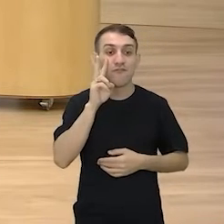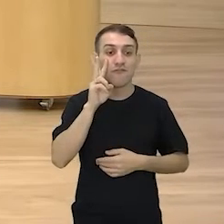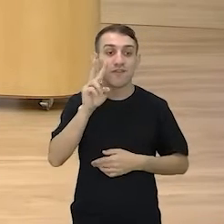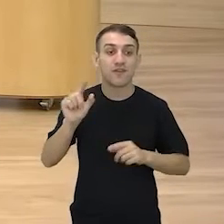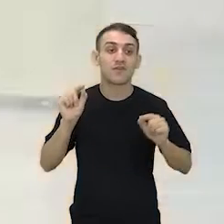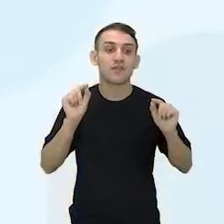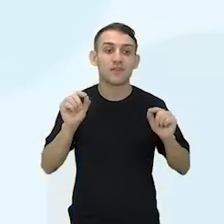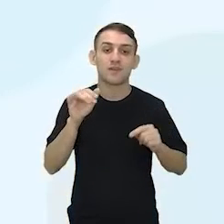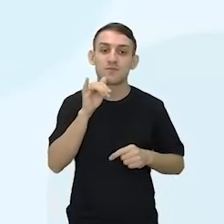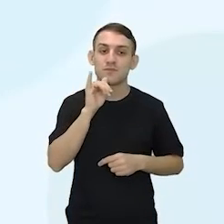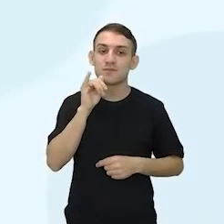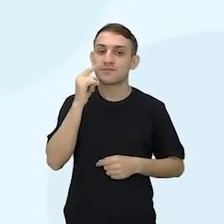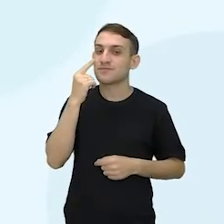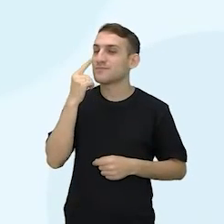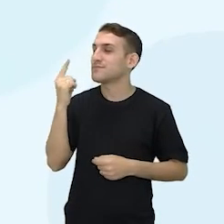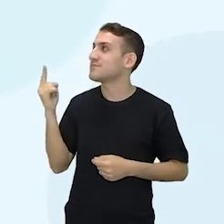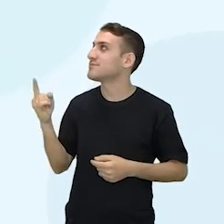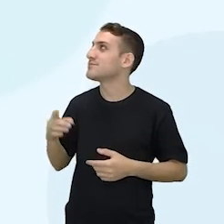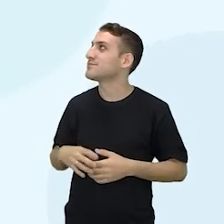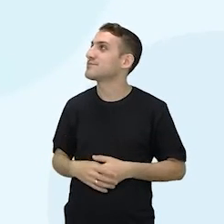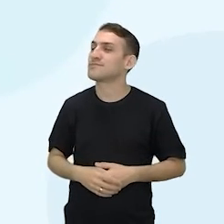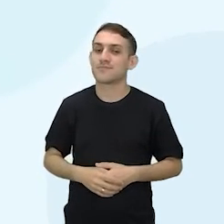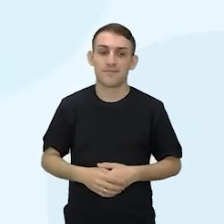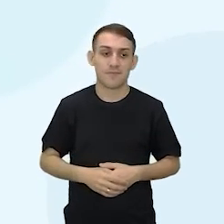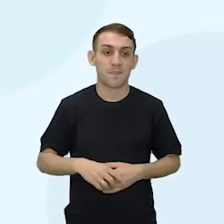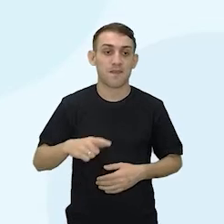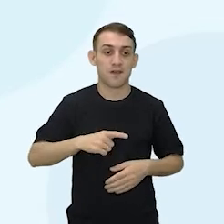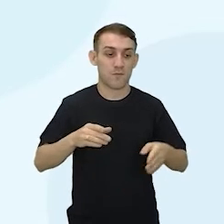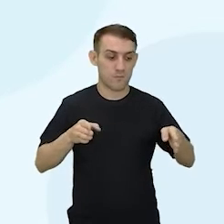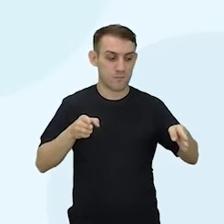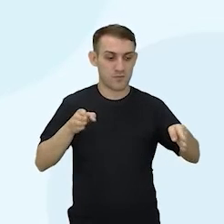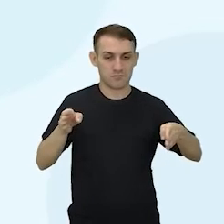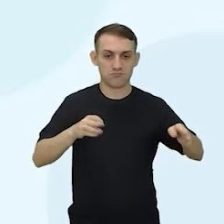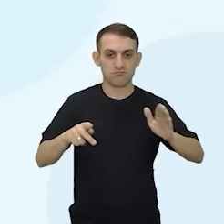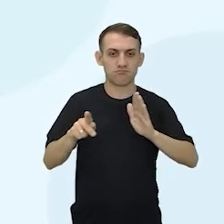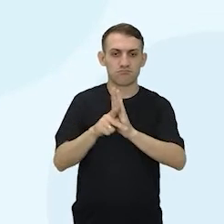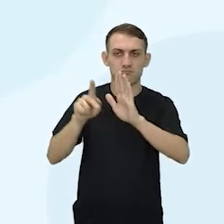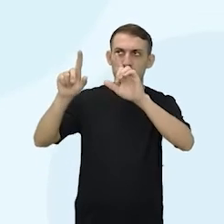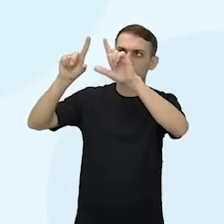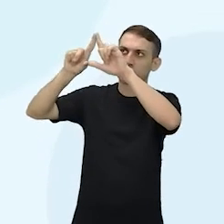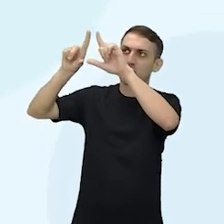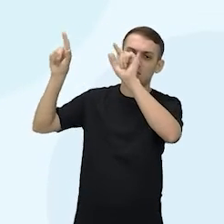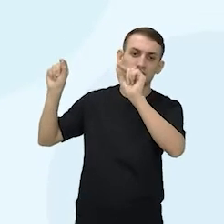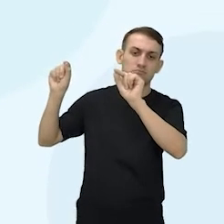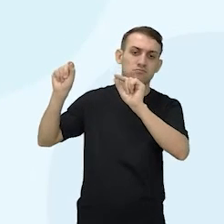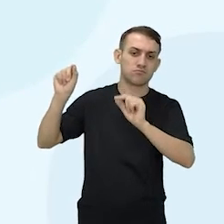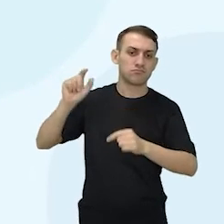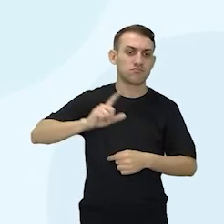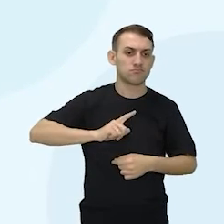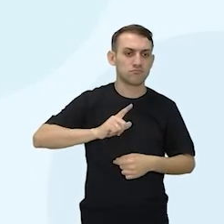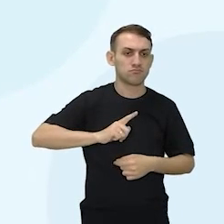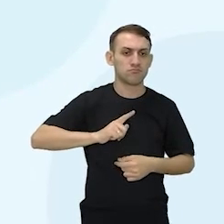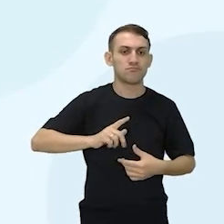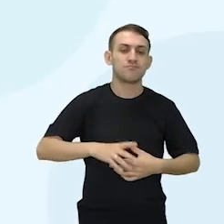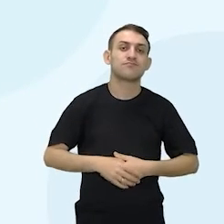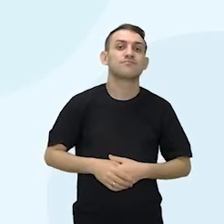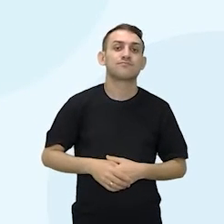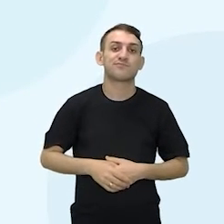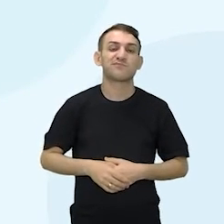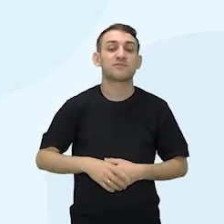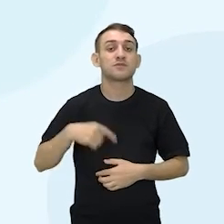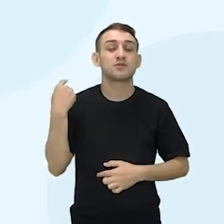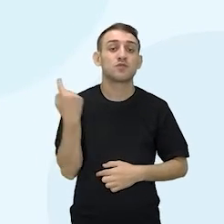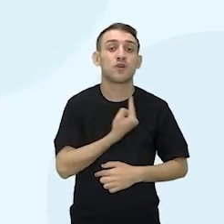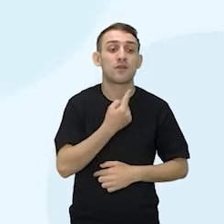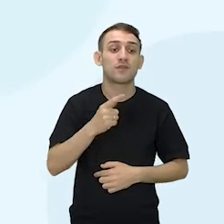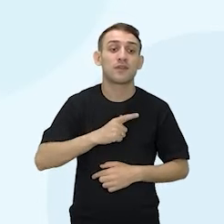professora Ju, vai na telinha aí para eles as fases da lua. Sim. Certo? Aham. Então, a